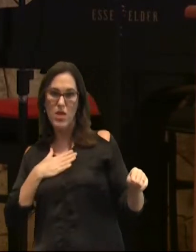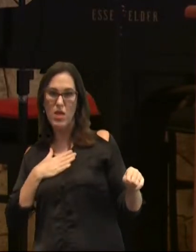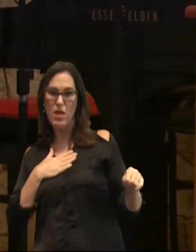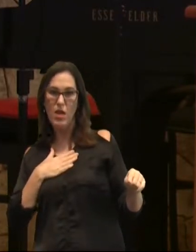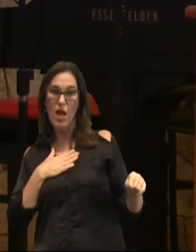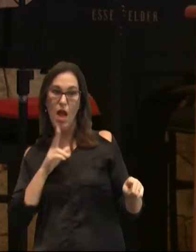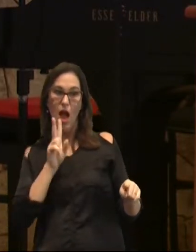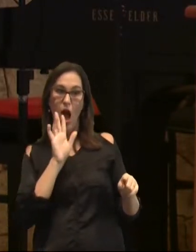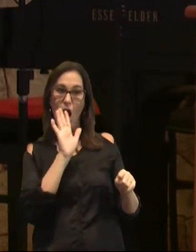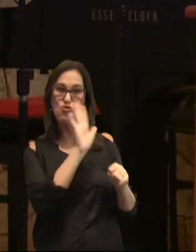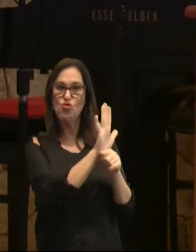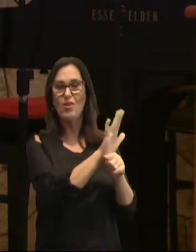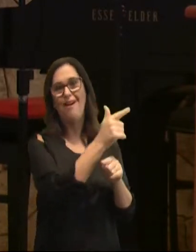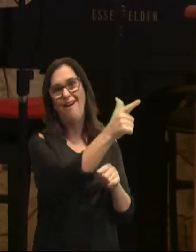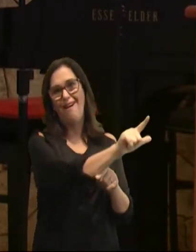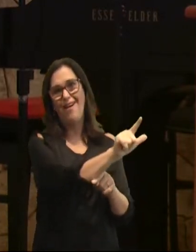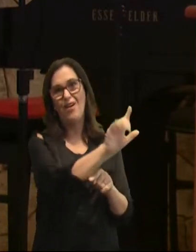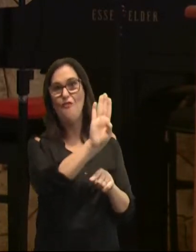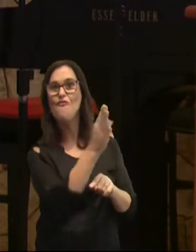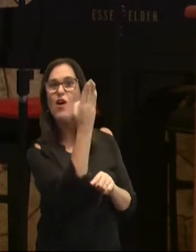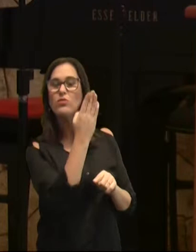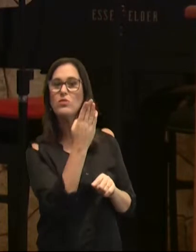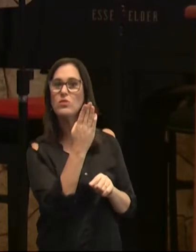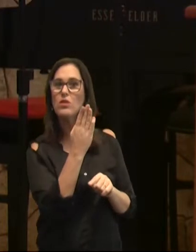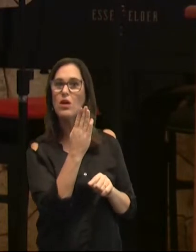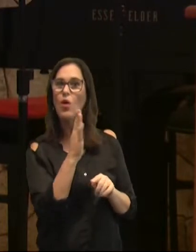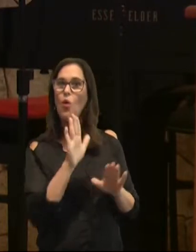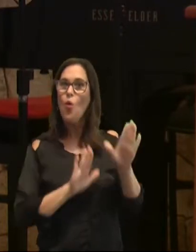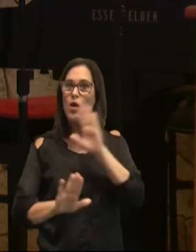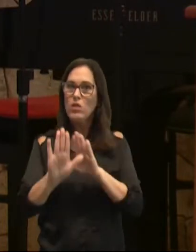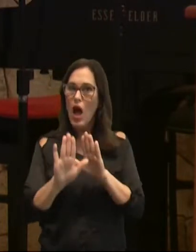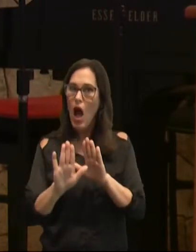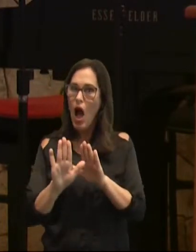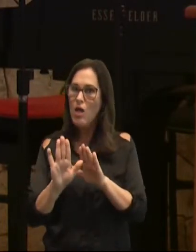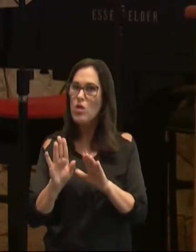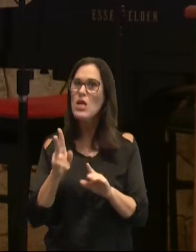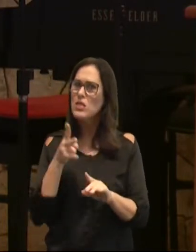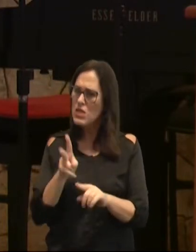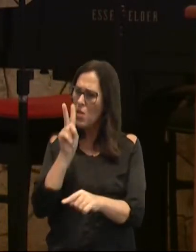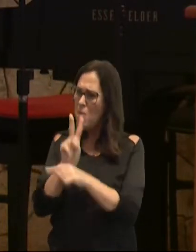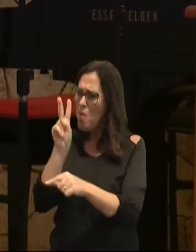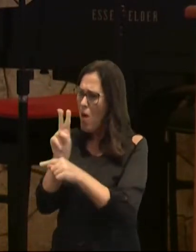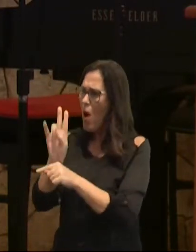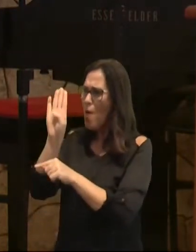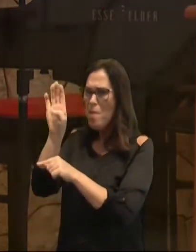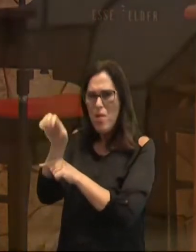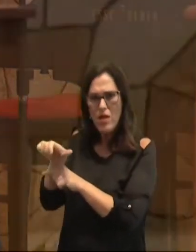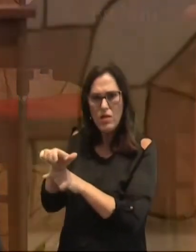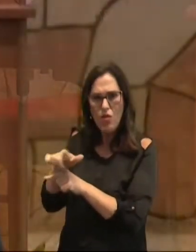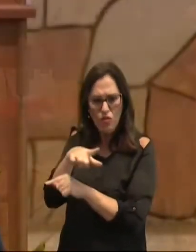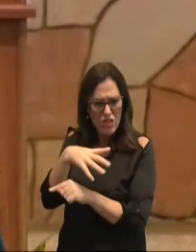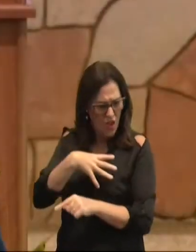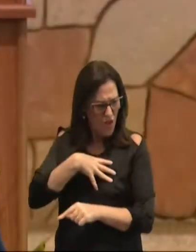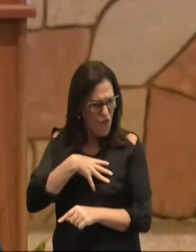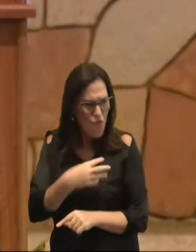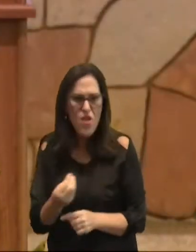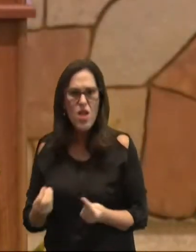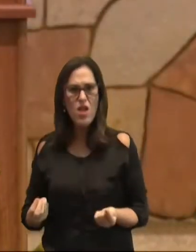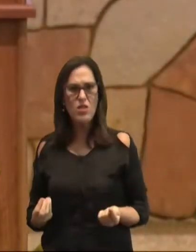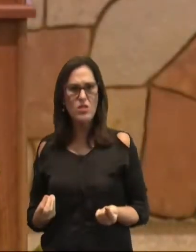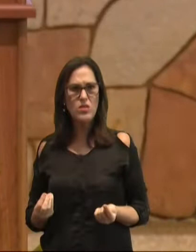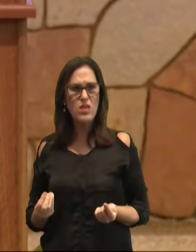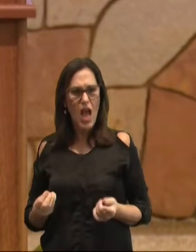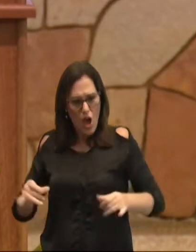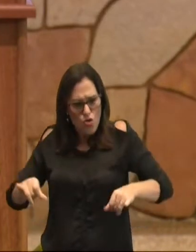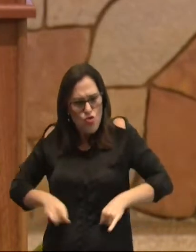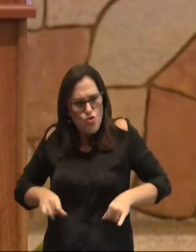bom ser sempre zeloso pelo bem, e não apenas quando estou presente convosco, meus filhos, por quem de novo sofro